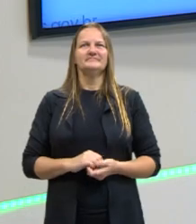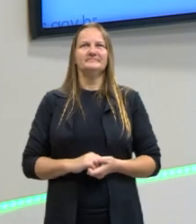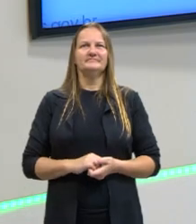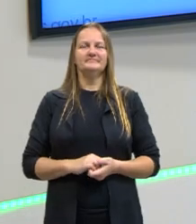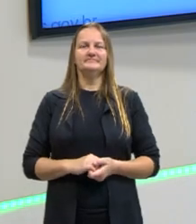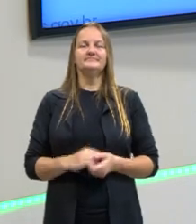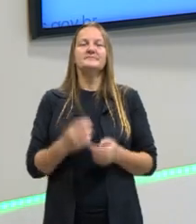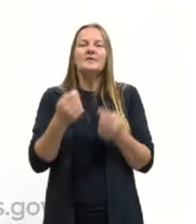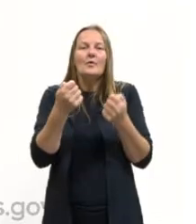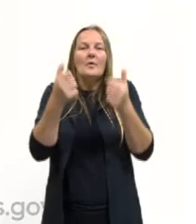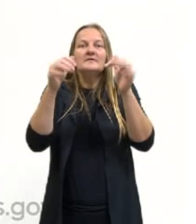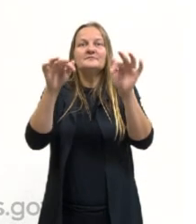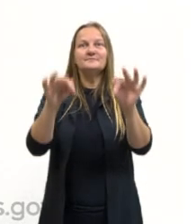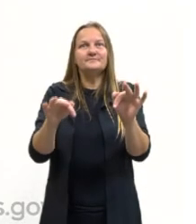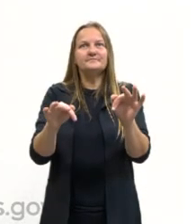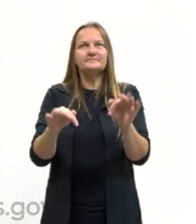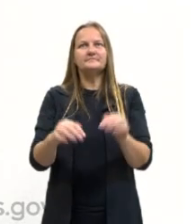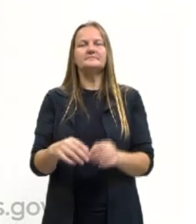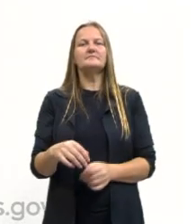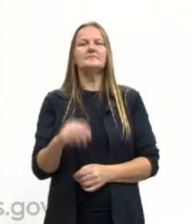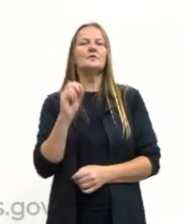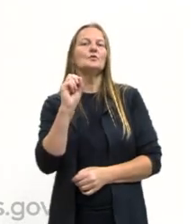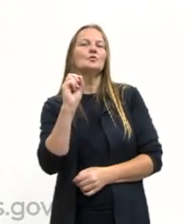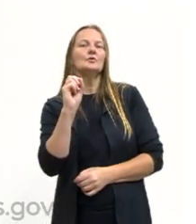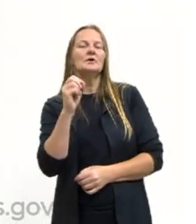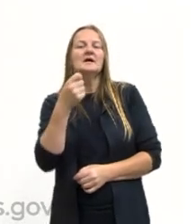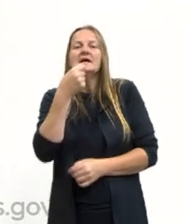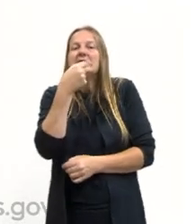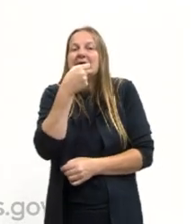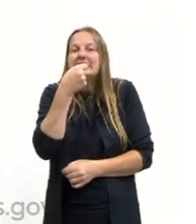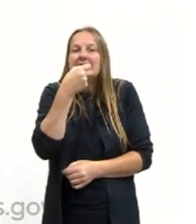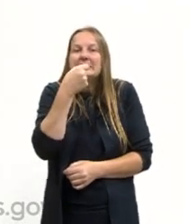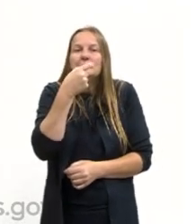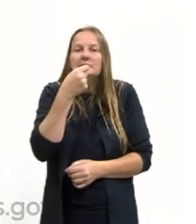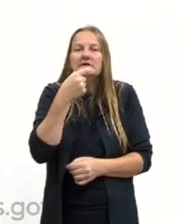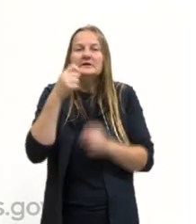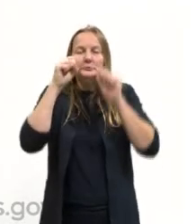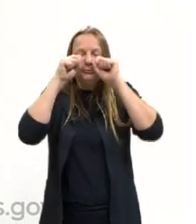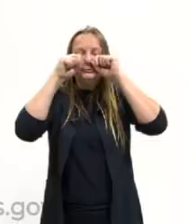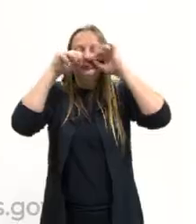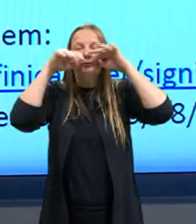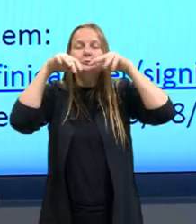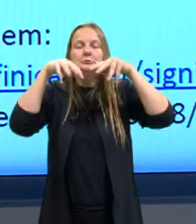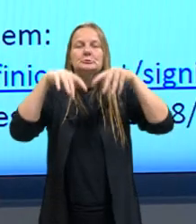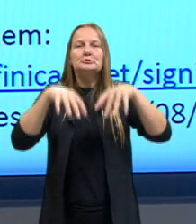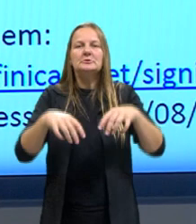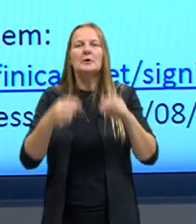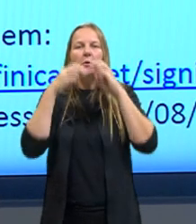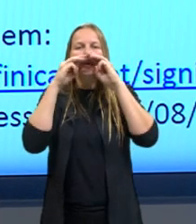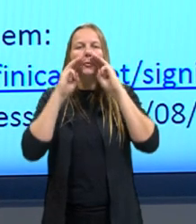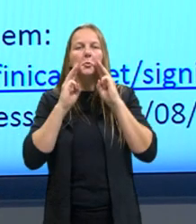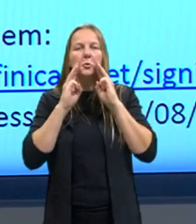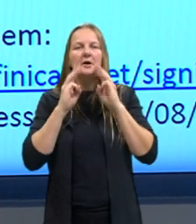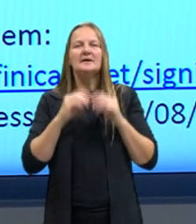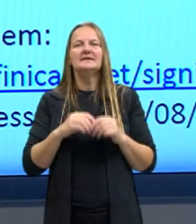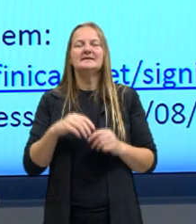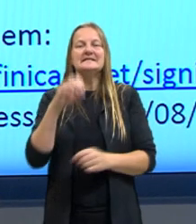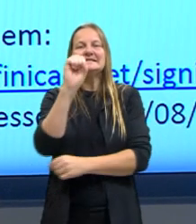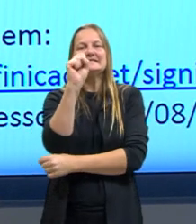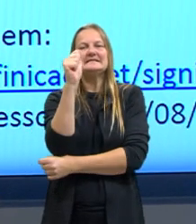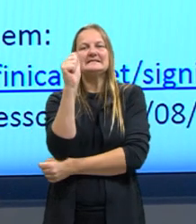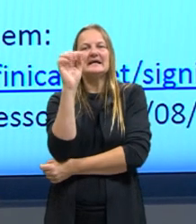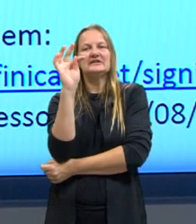Por fim, nós temos aqui o que a gente chama de ironia dramática ou ironia satírica.